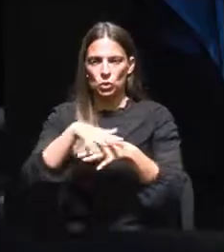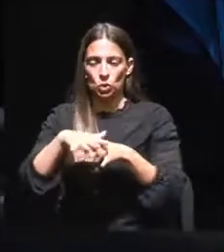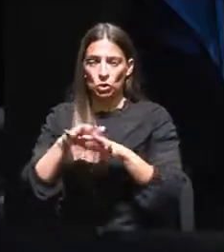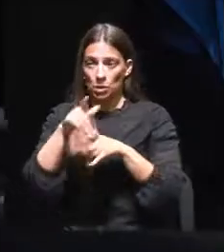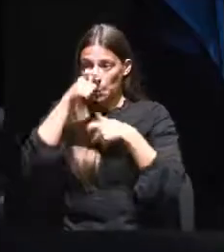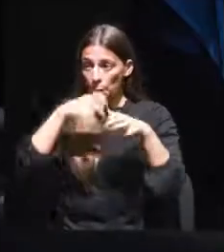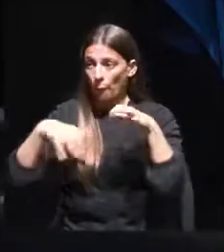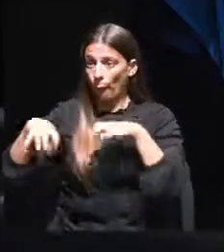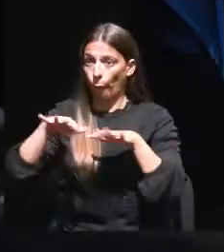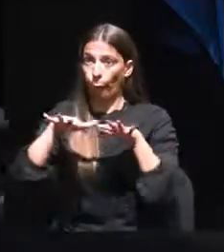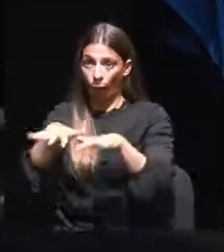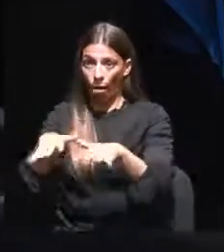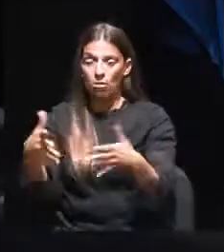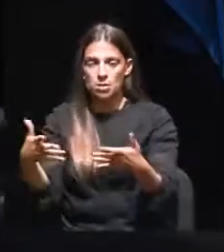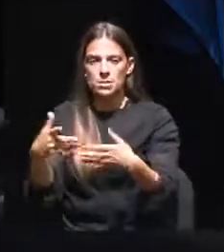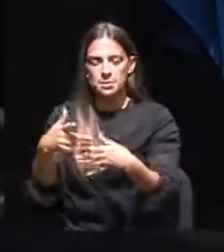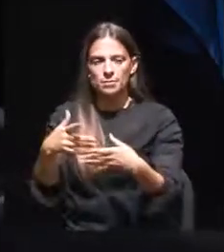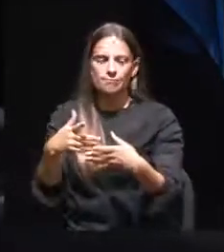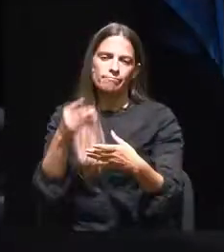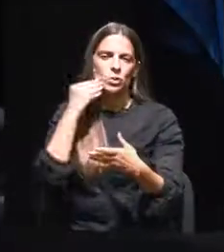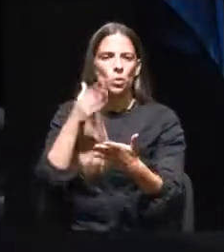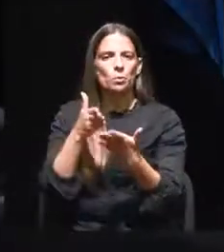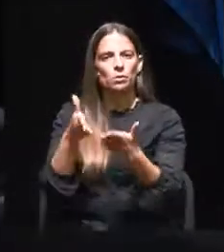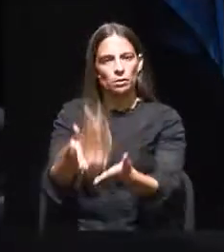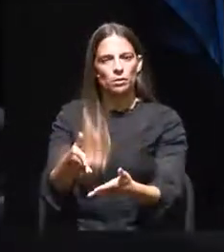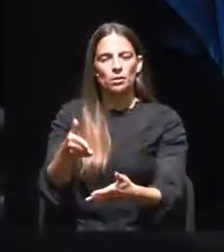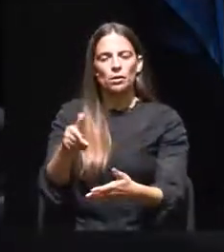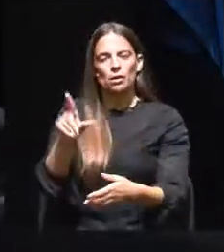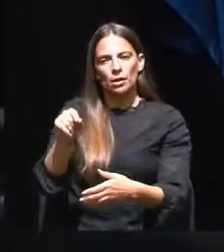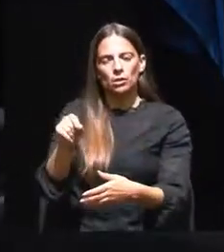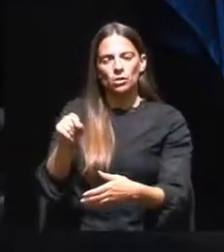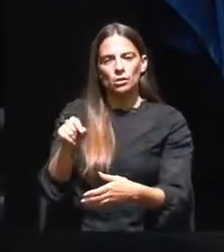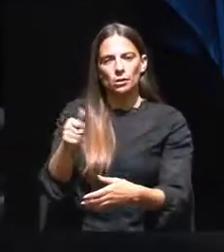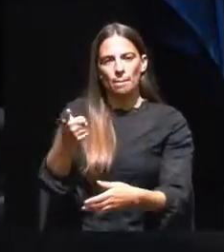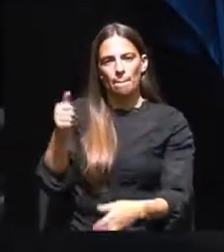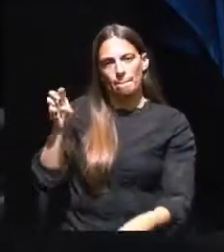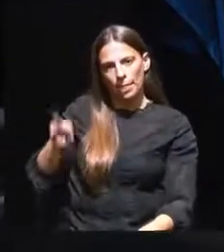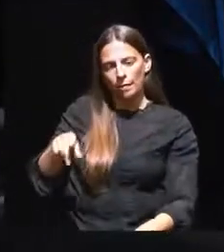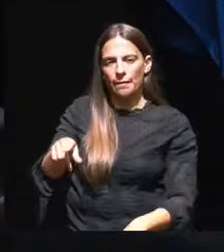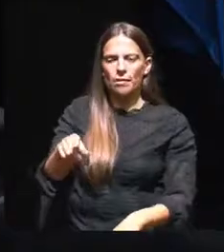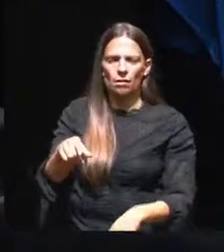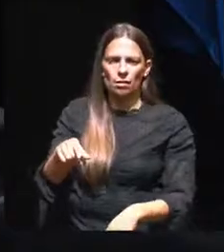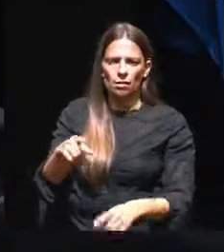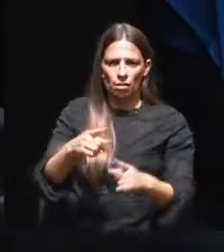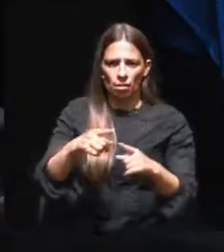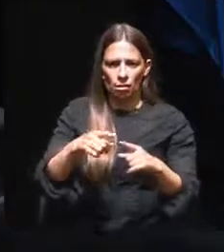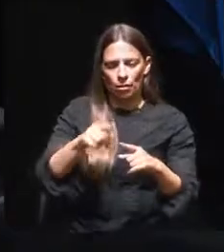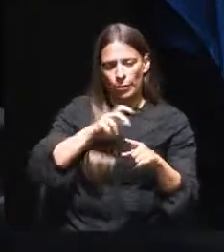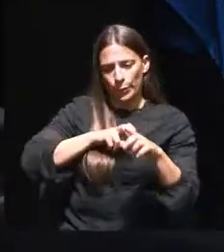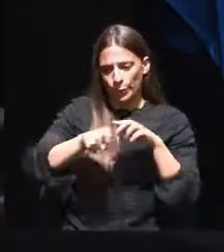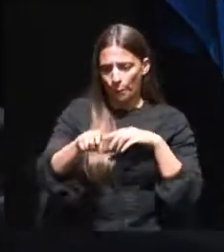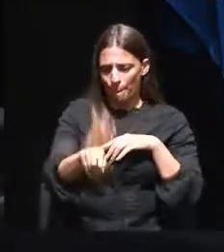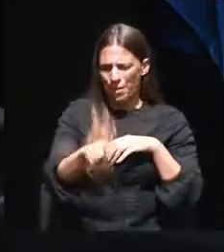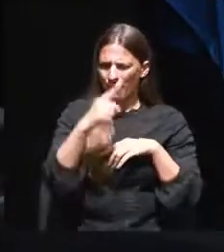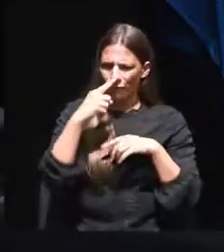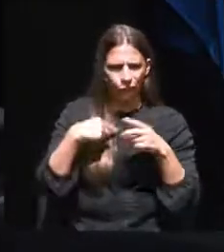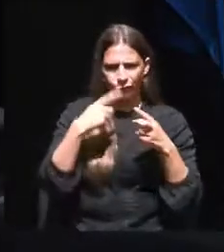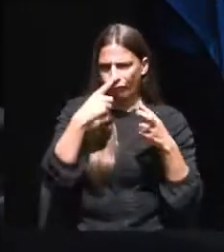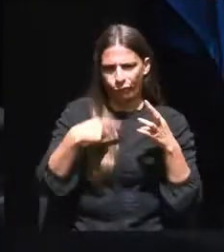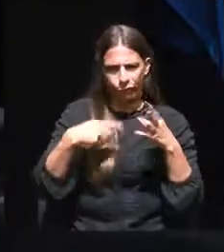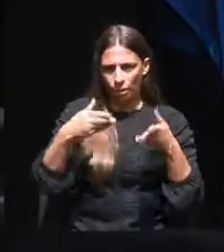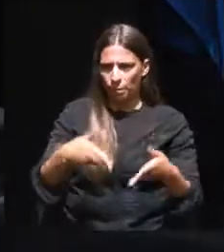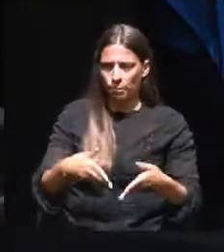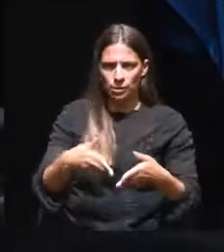densidade habitacional e procura como ajuda e blém. Sobre a linha circular de bastantes erros, é urgente minimizar os impactos